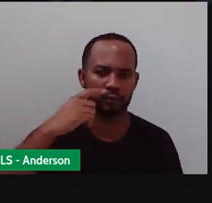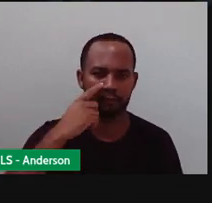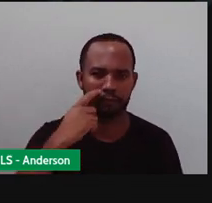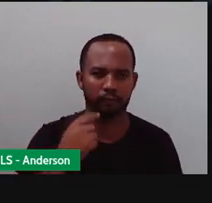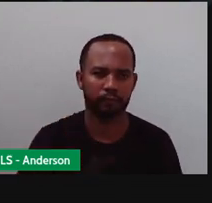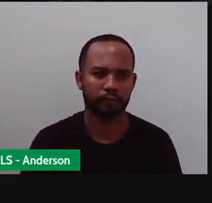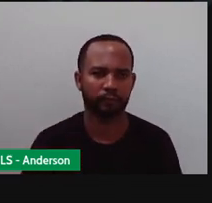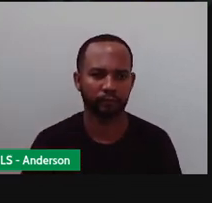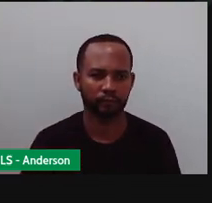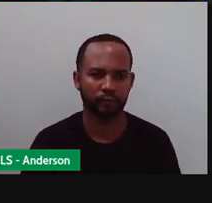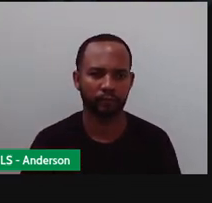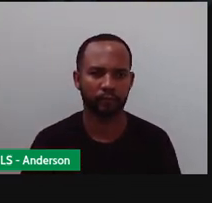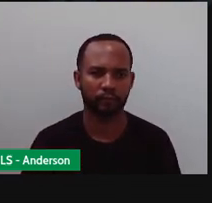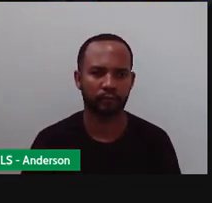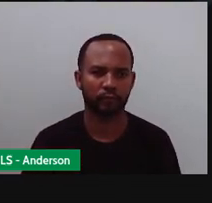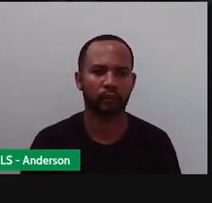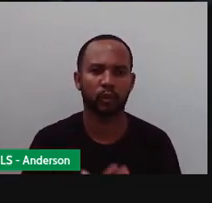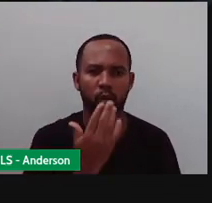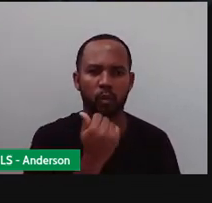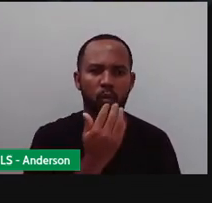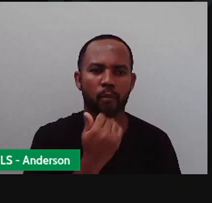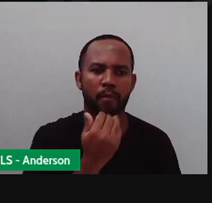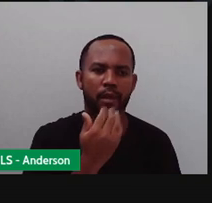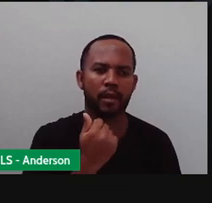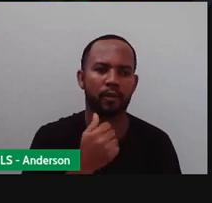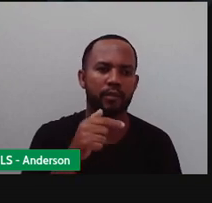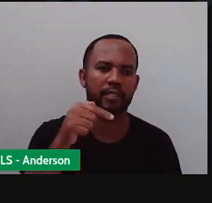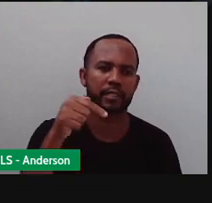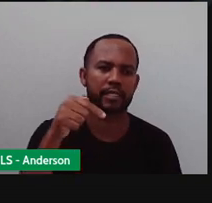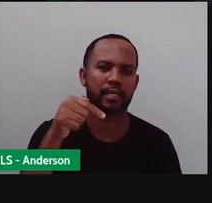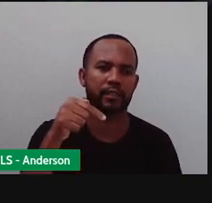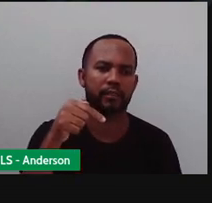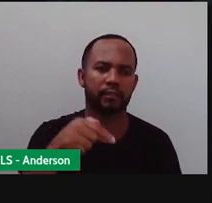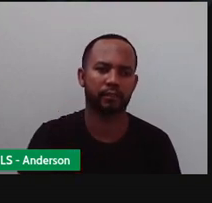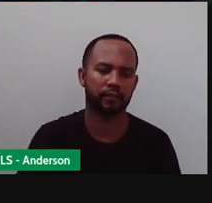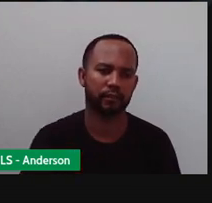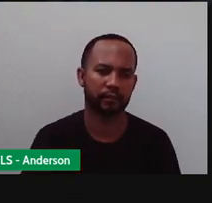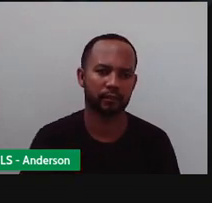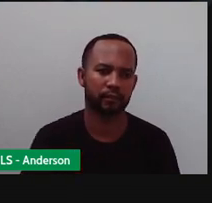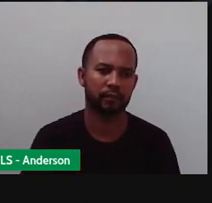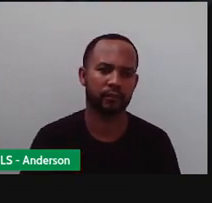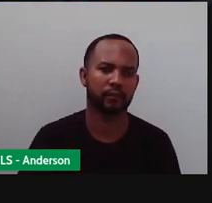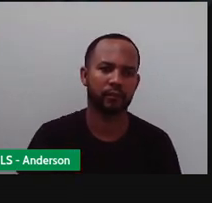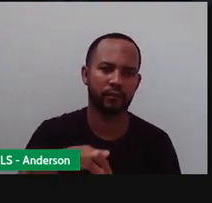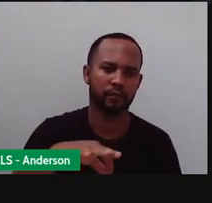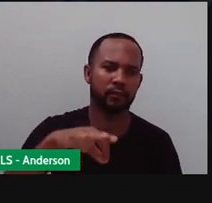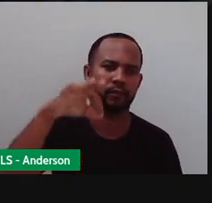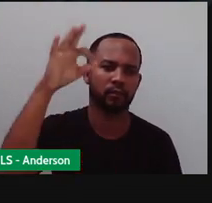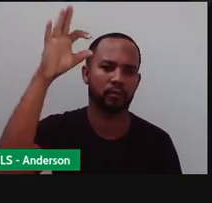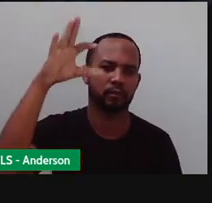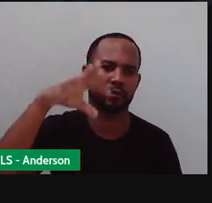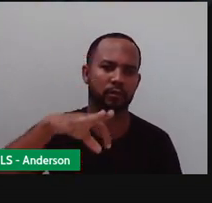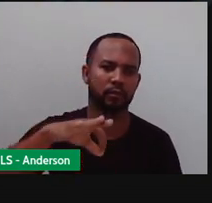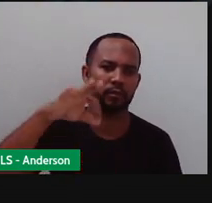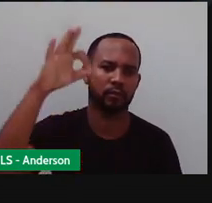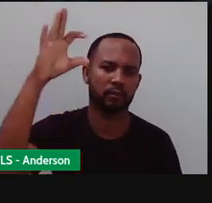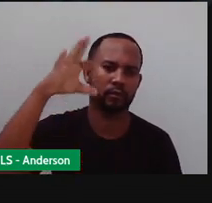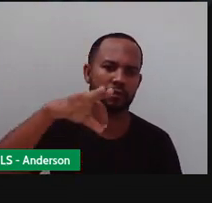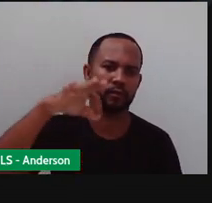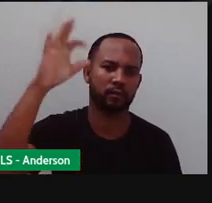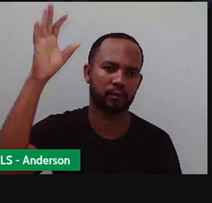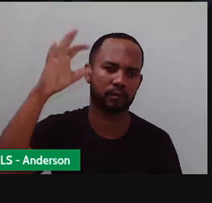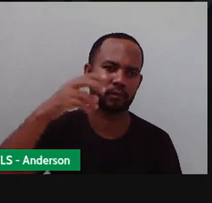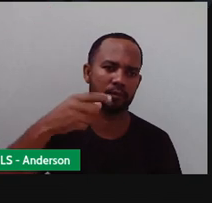E aí, Gabriel comeu o quê? Sete. Se Gabriel comeu sete, eu vou fazer o quê? Contar o quê? Contar